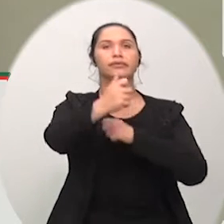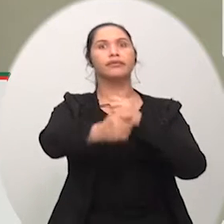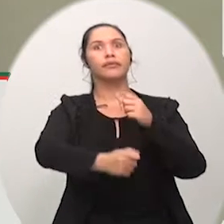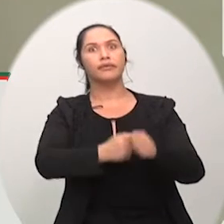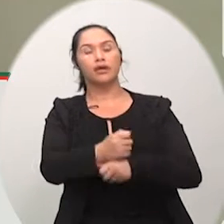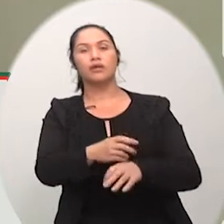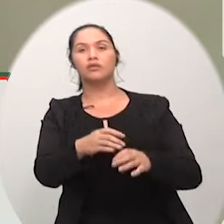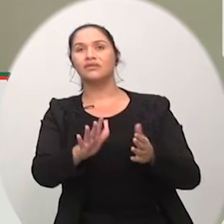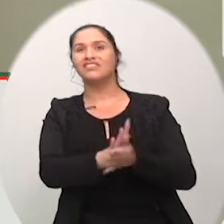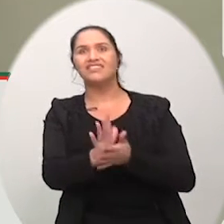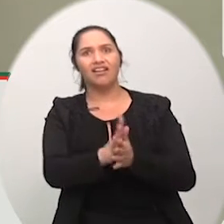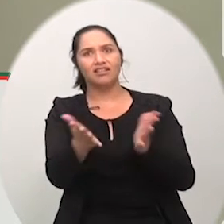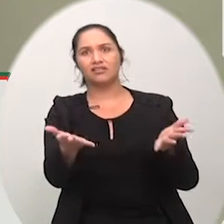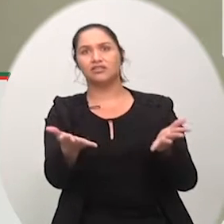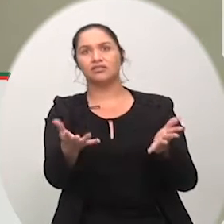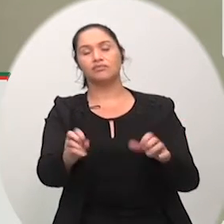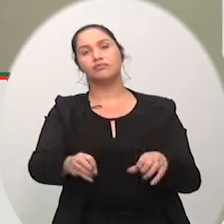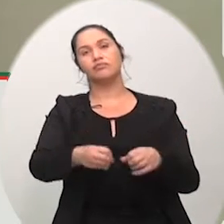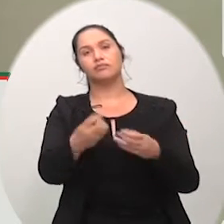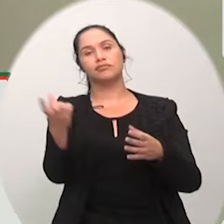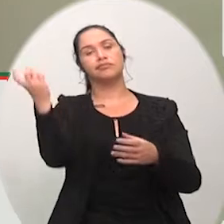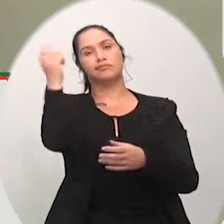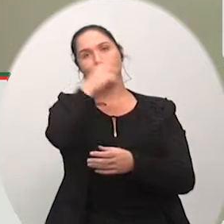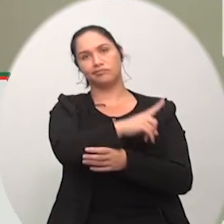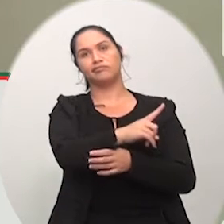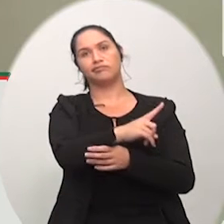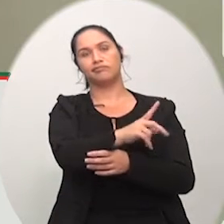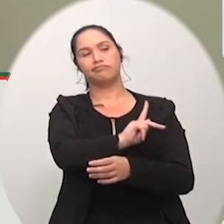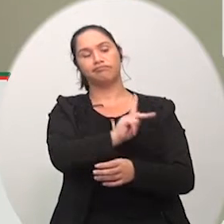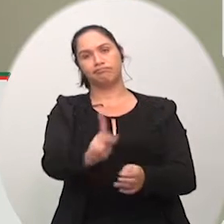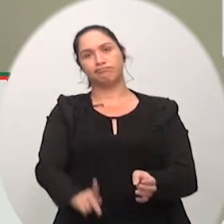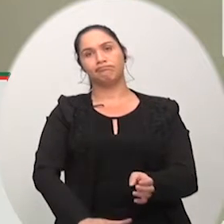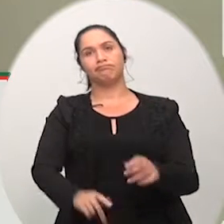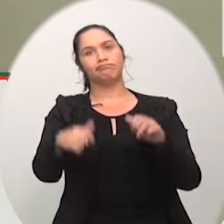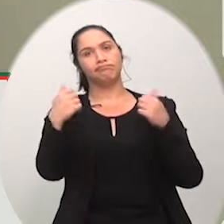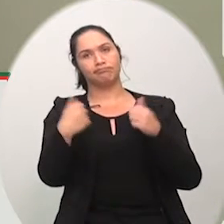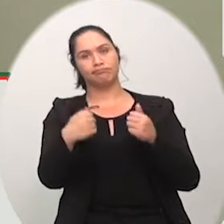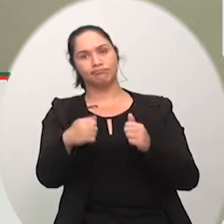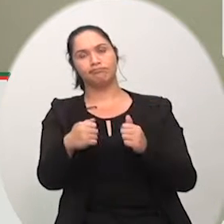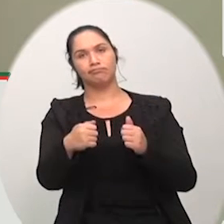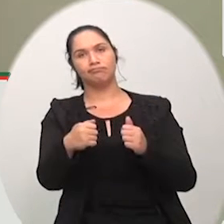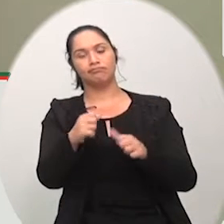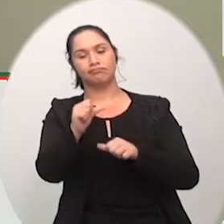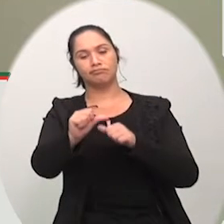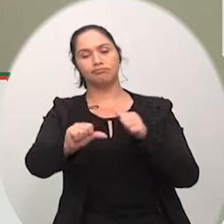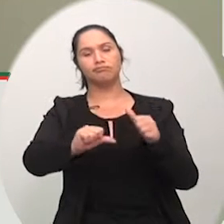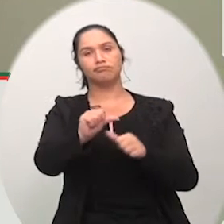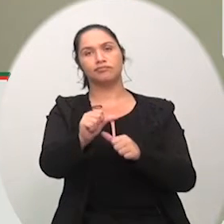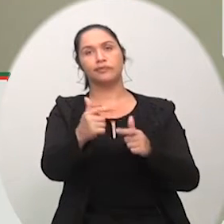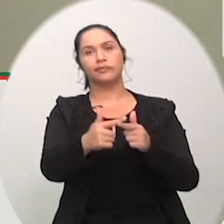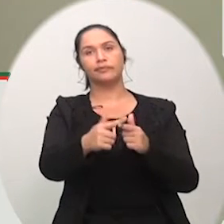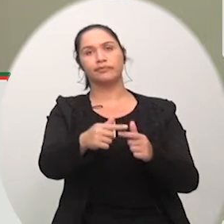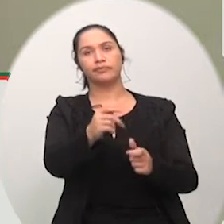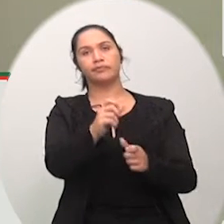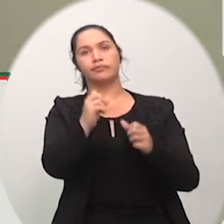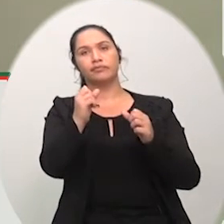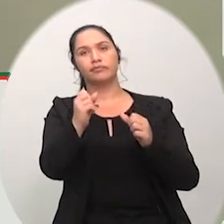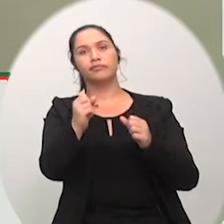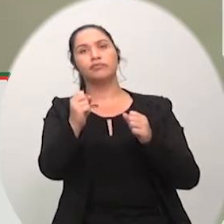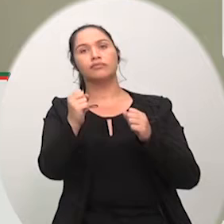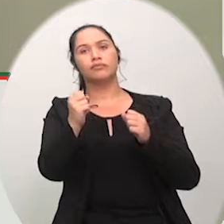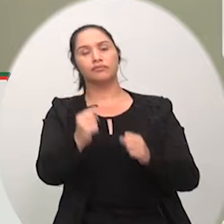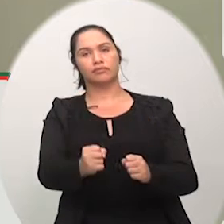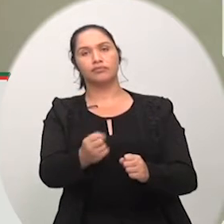isso é uma coisa terrível senhor presidente que o poder público possa olhar com carinho os nossos idosos e a população em geral